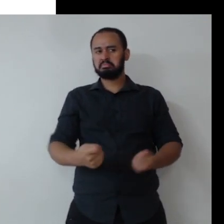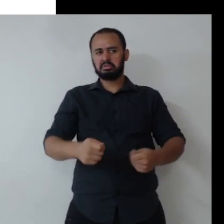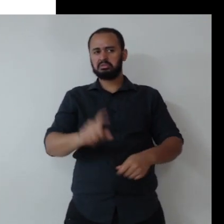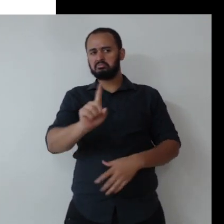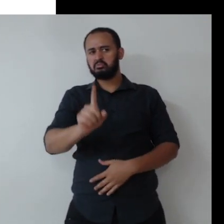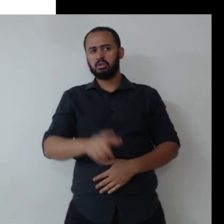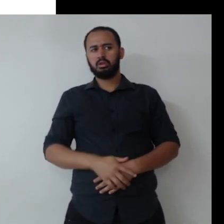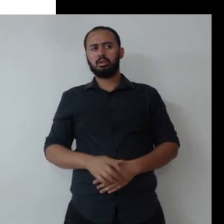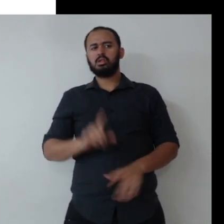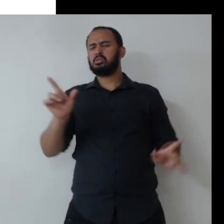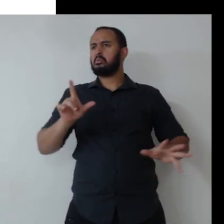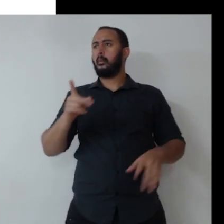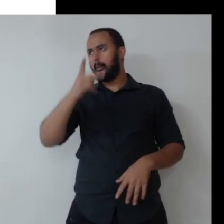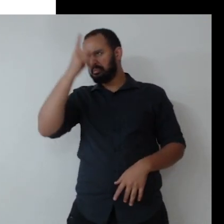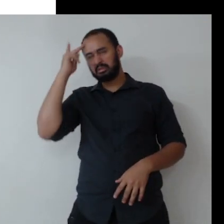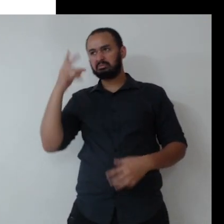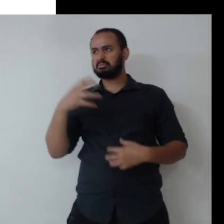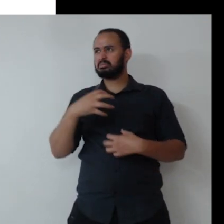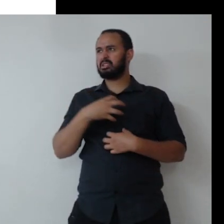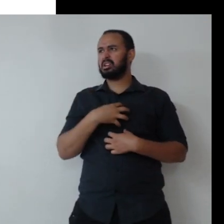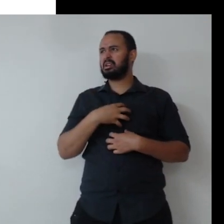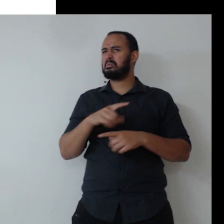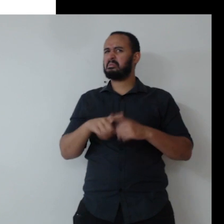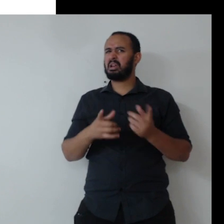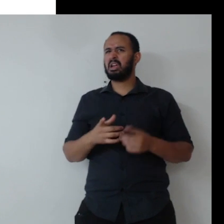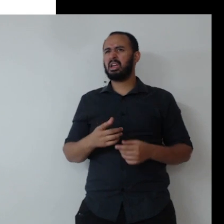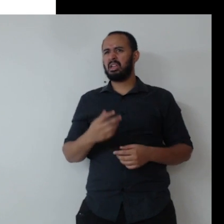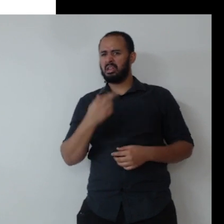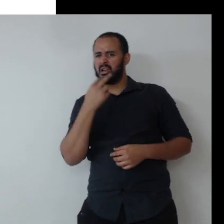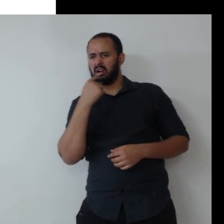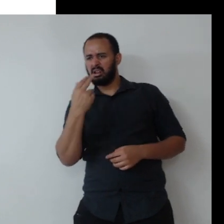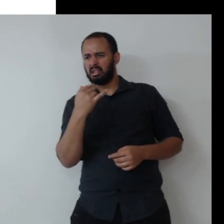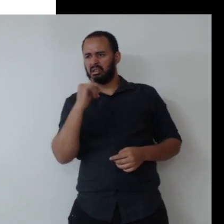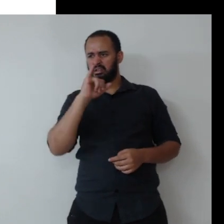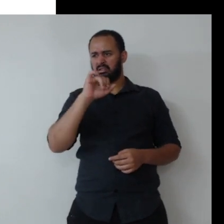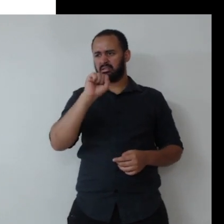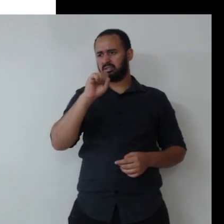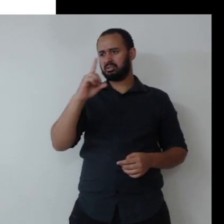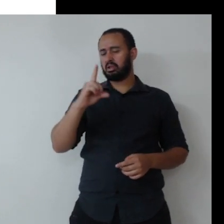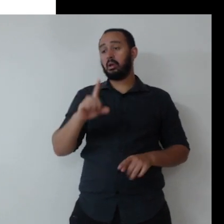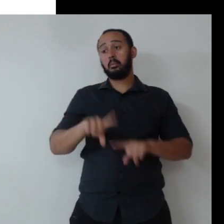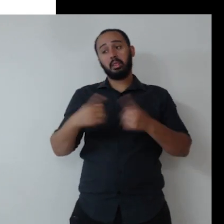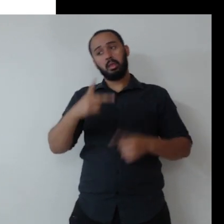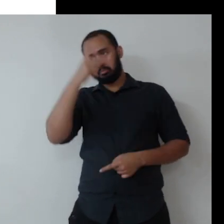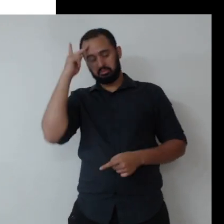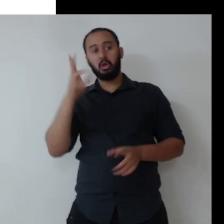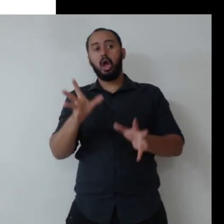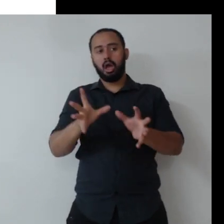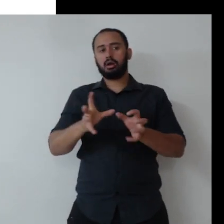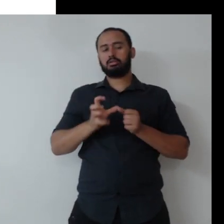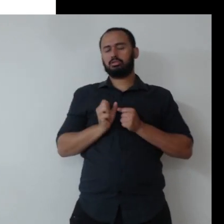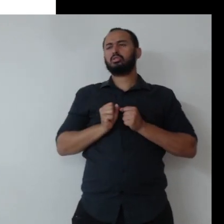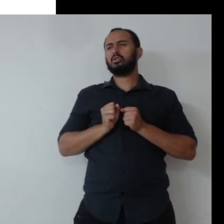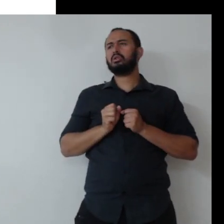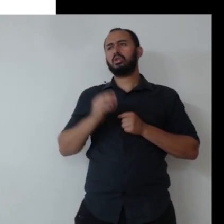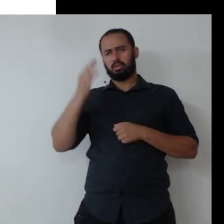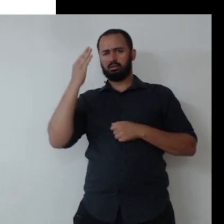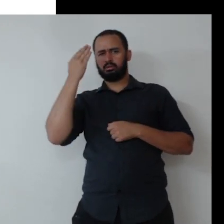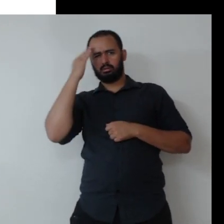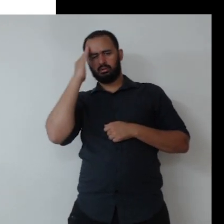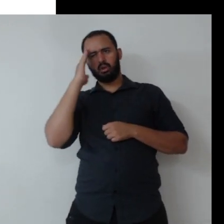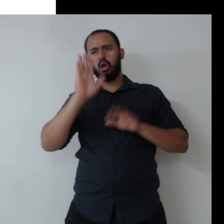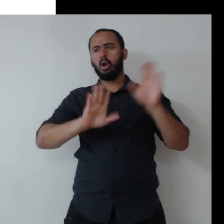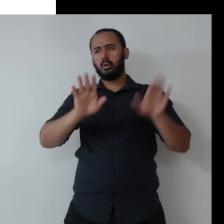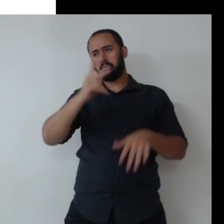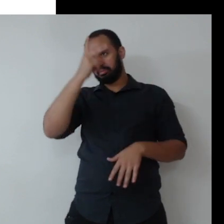gente que se incomoda, tem gente que fala, não, o termo em inglês, e eu aceito, eu aceito e compreendo que